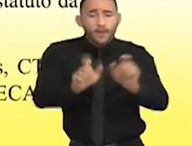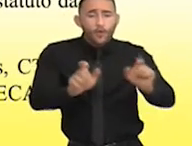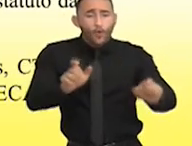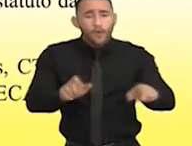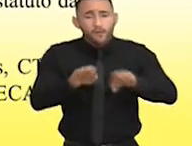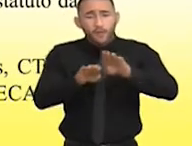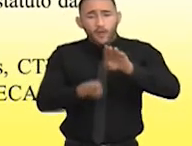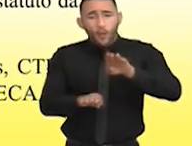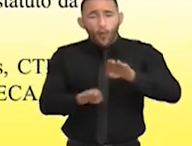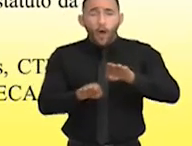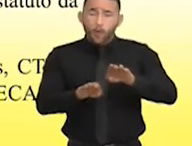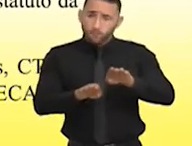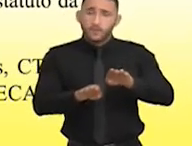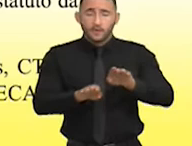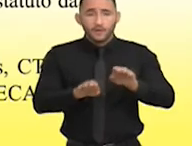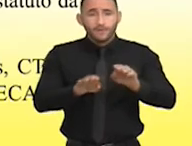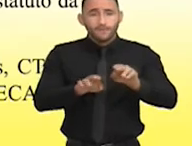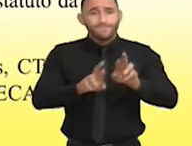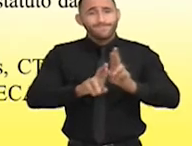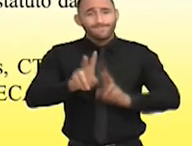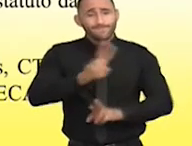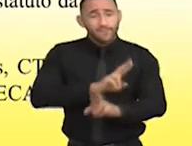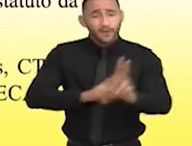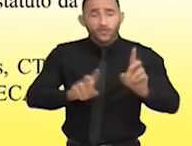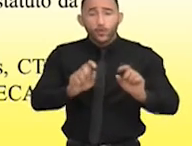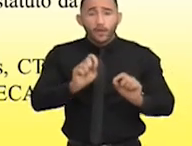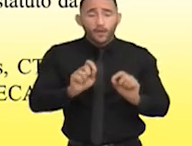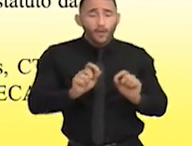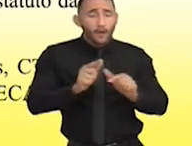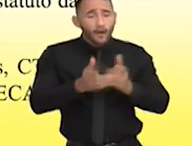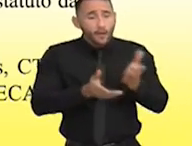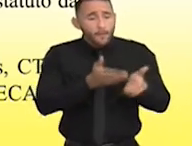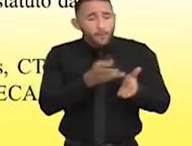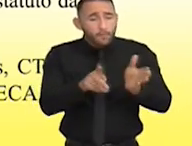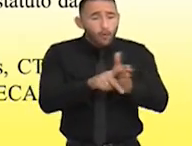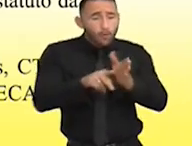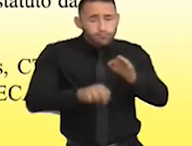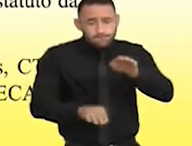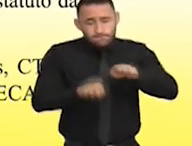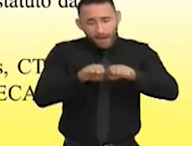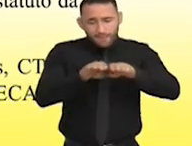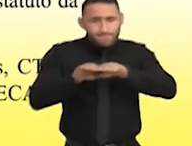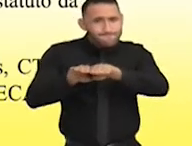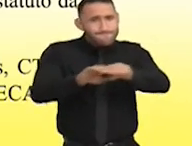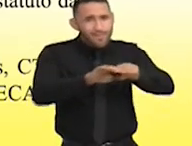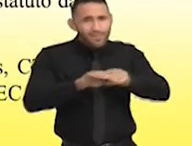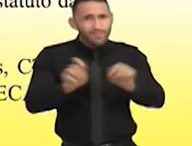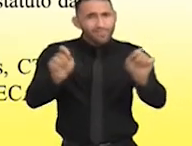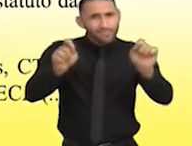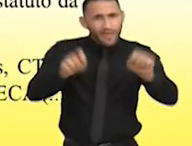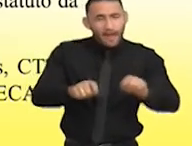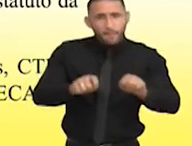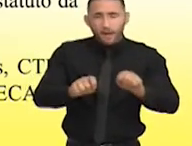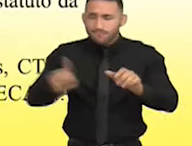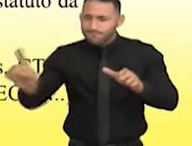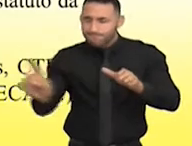desigualdades. Somente através de tratamento com equidade, nós podemos trazer os desiguais socialmente para